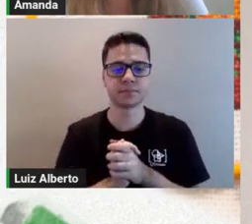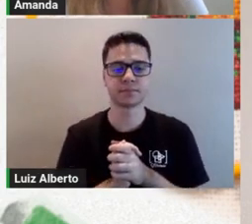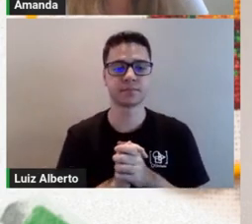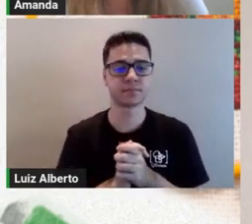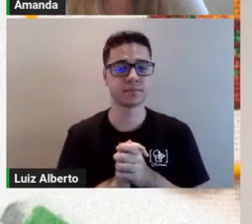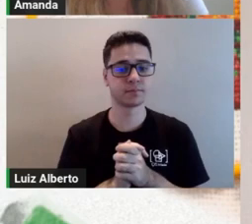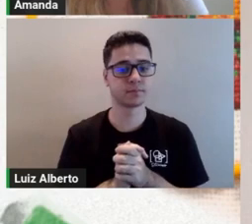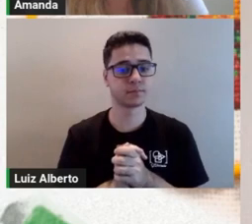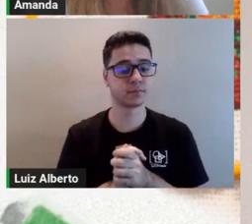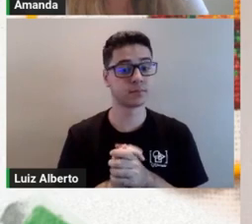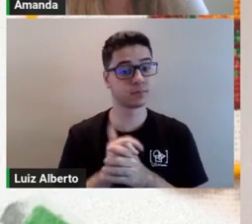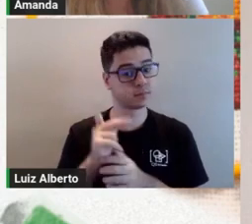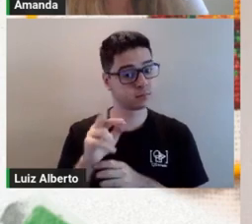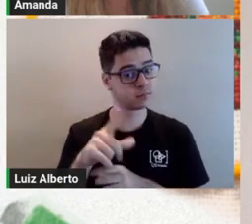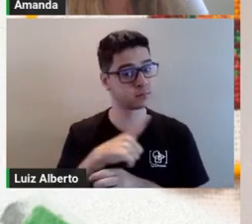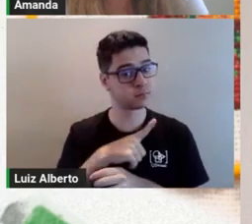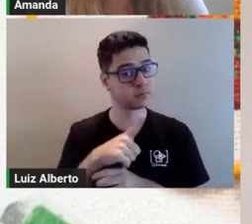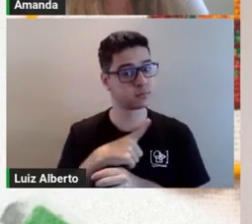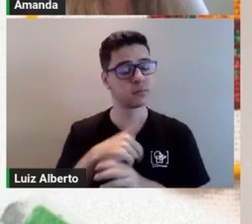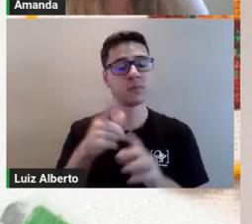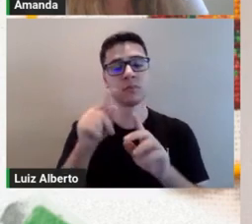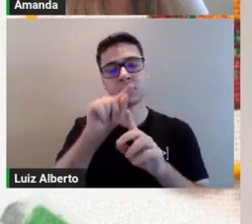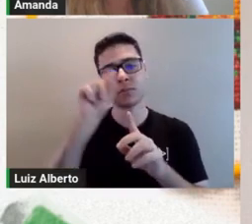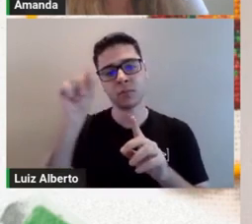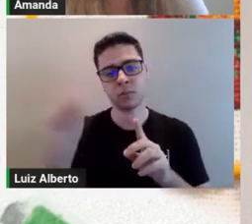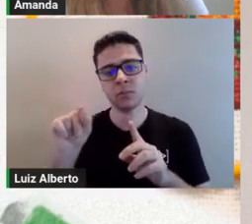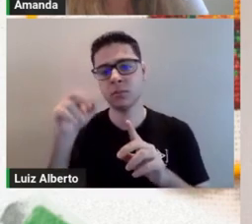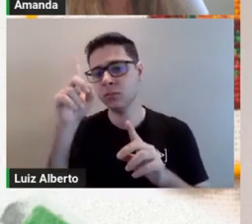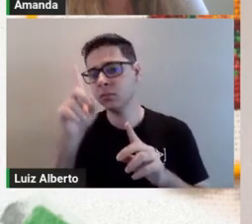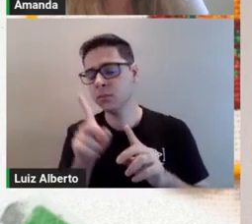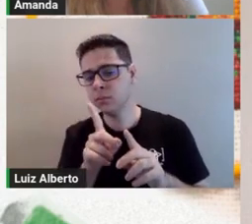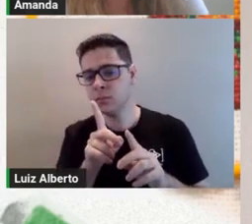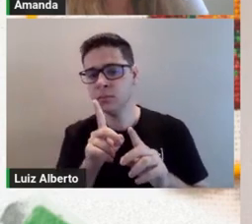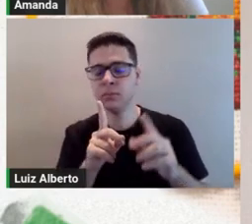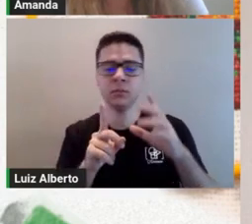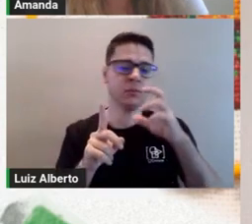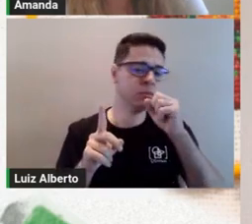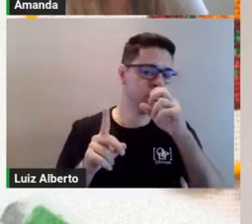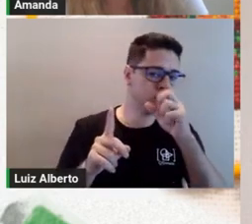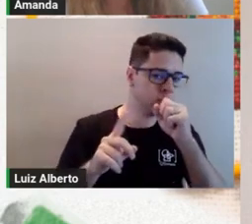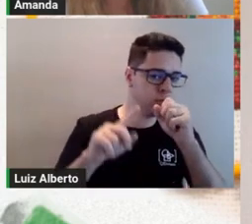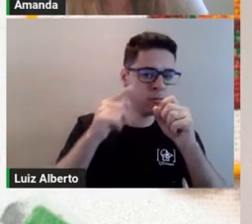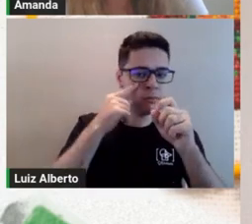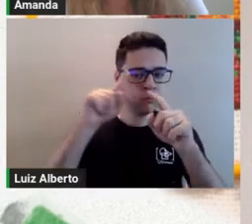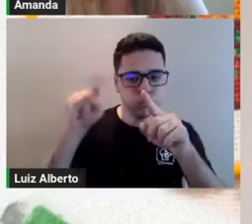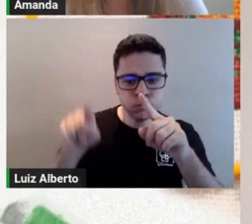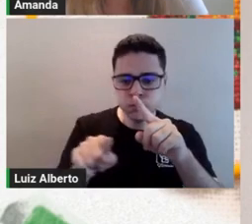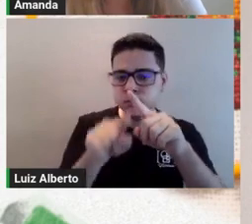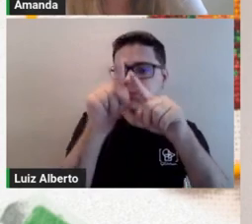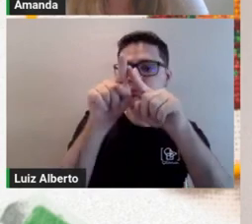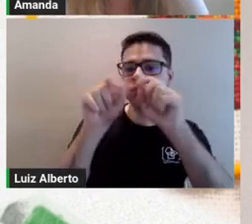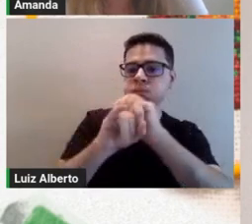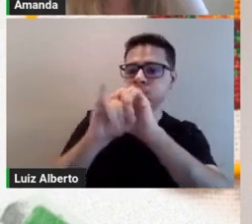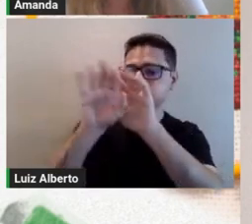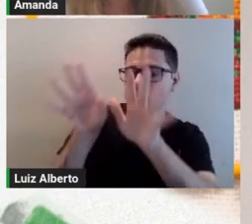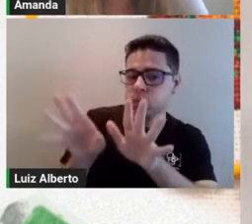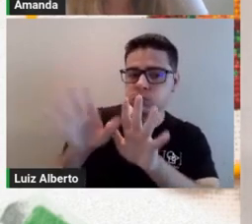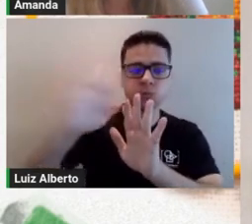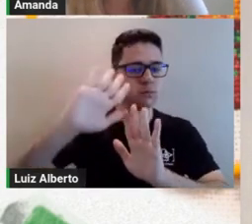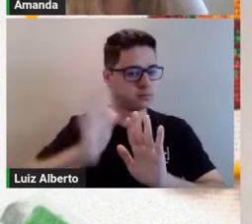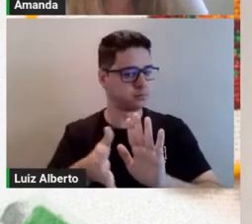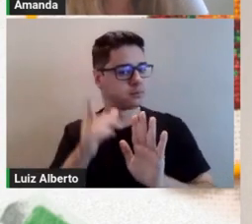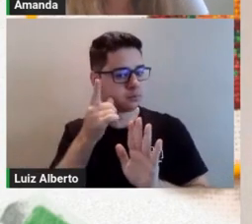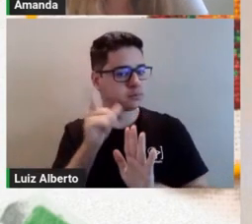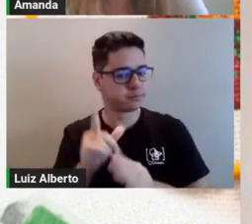Assim como eu tenho ali no bordado. Então, amarelo com o laranja, aquele tom um pouco mais claro ali, de laranja ou de amarelo.